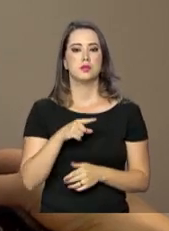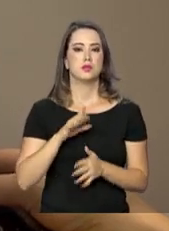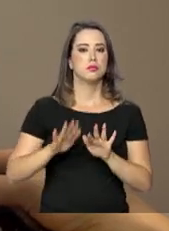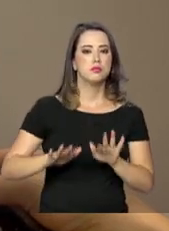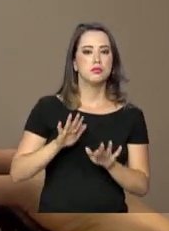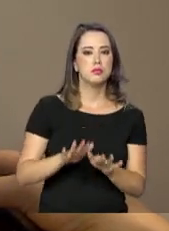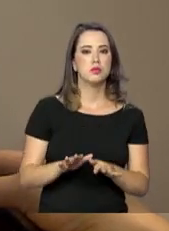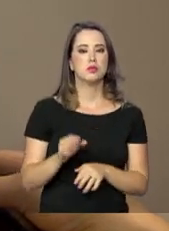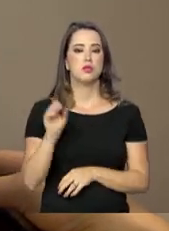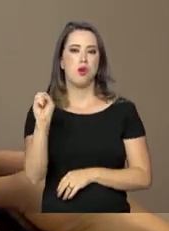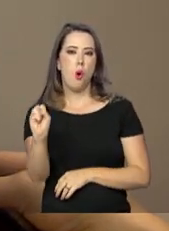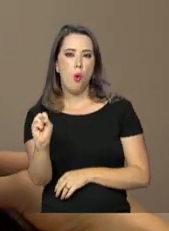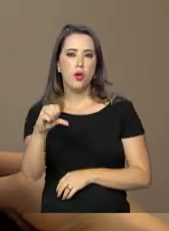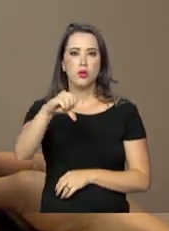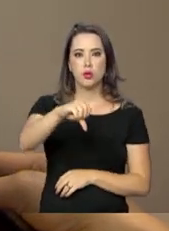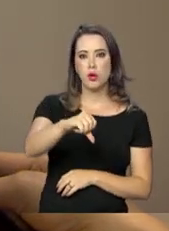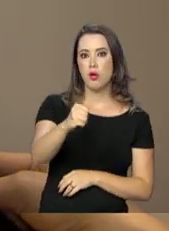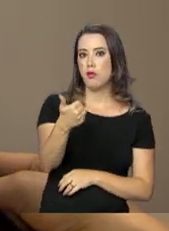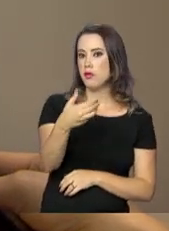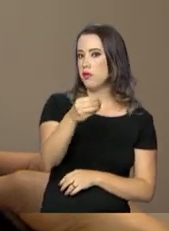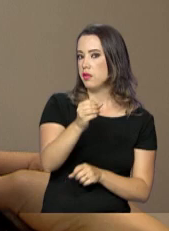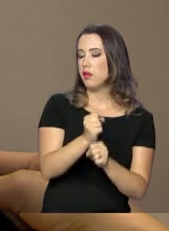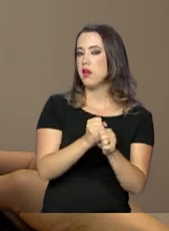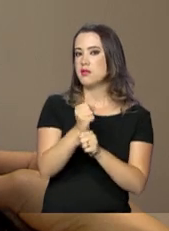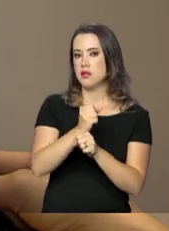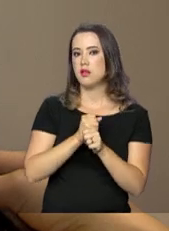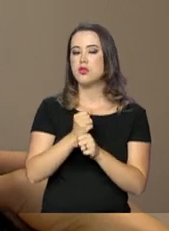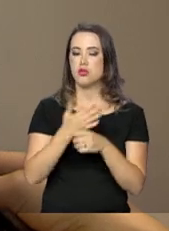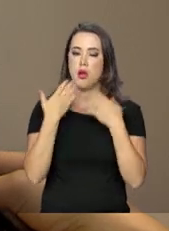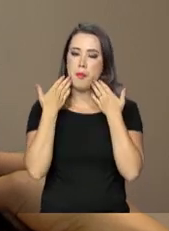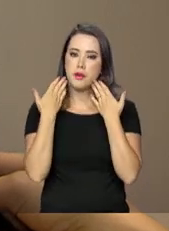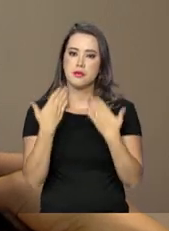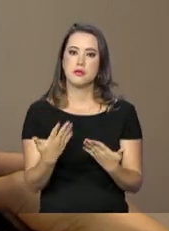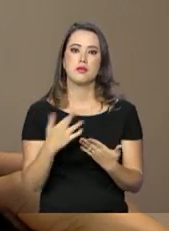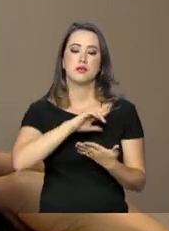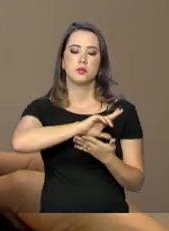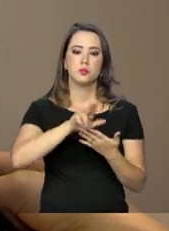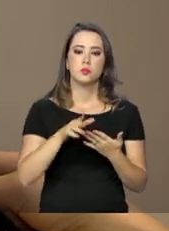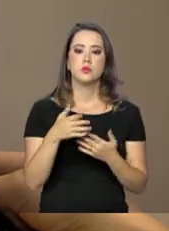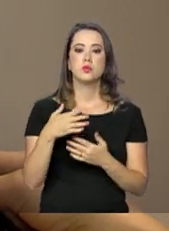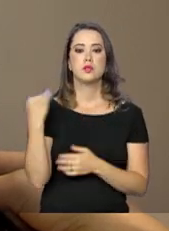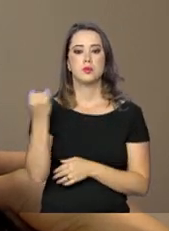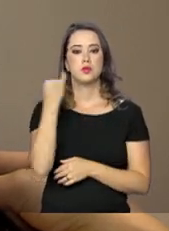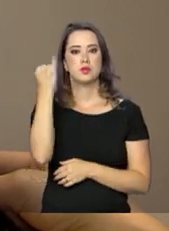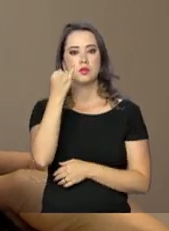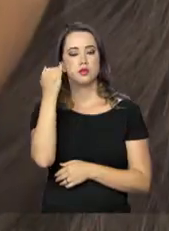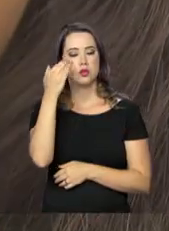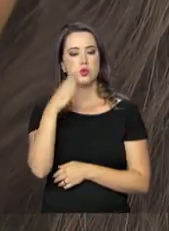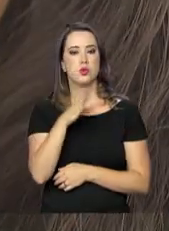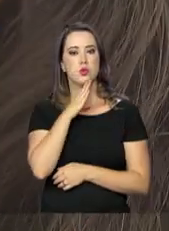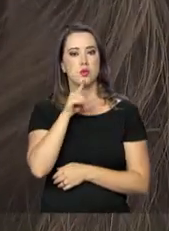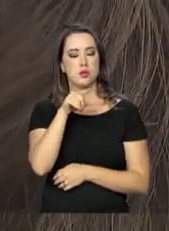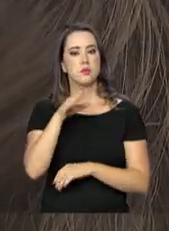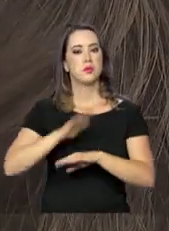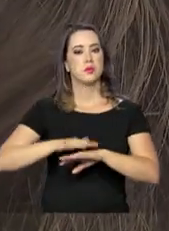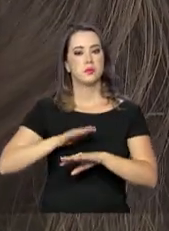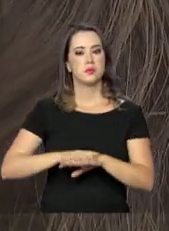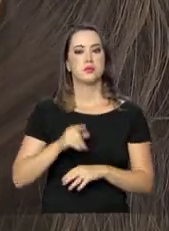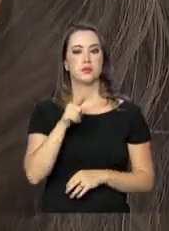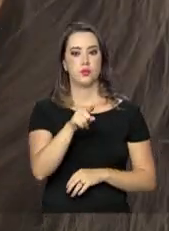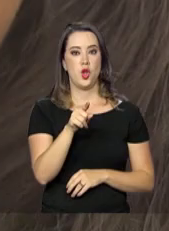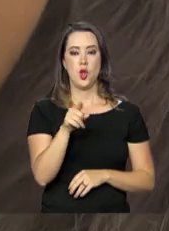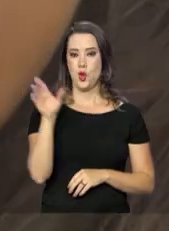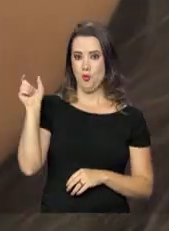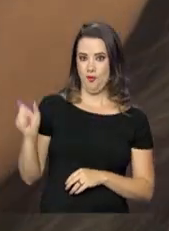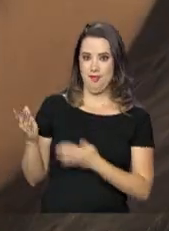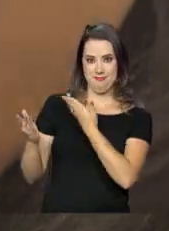por volta de 8, 9, 10 anos, já apresentam esse talento para a matemática. E o Marcelo, do começo